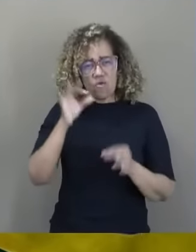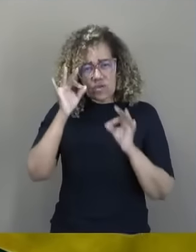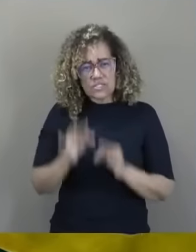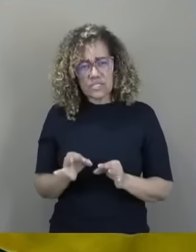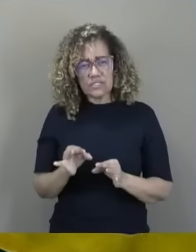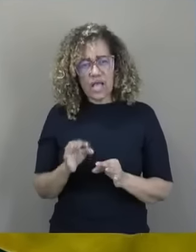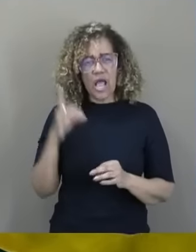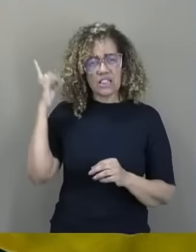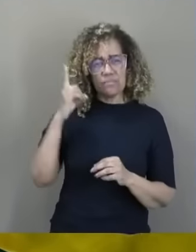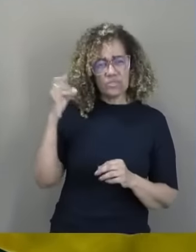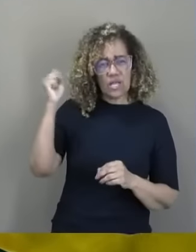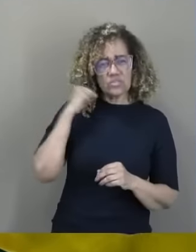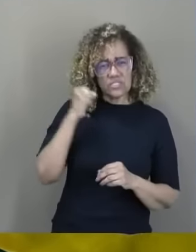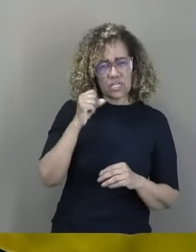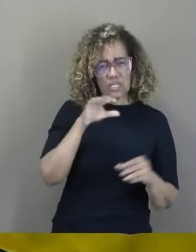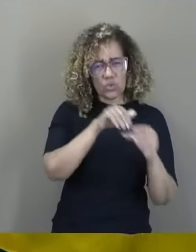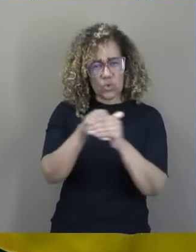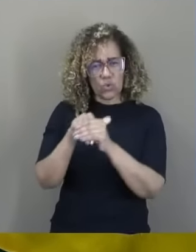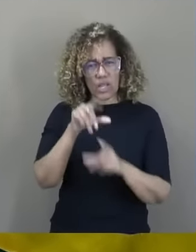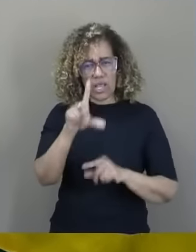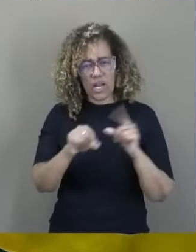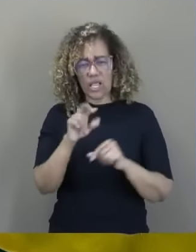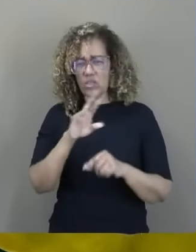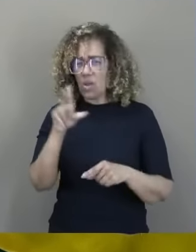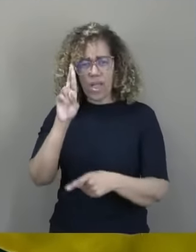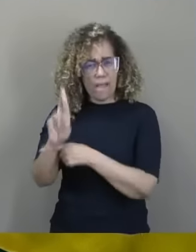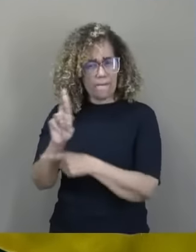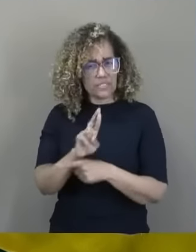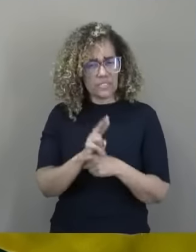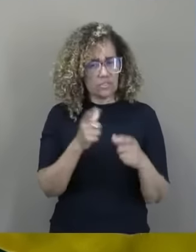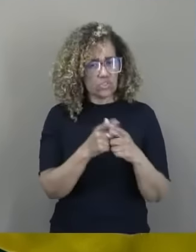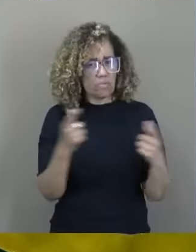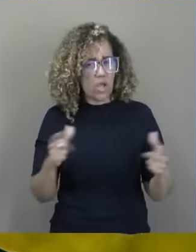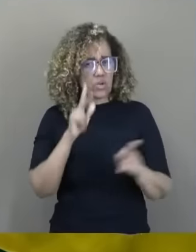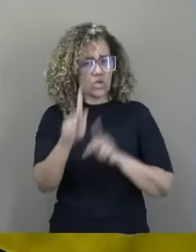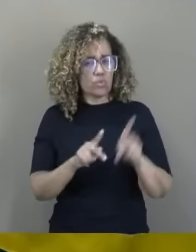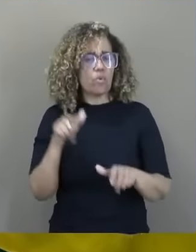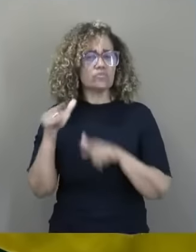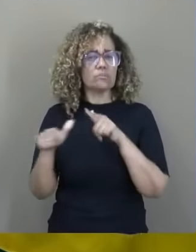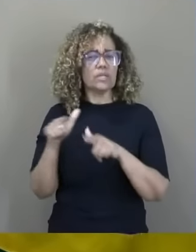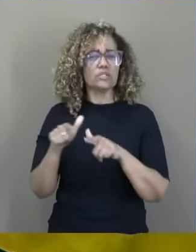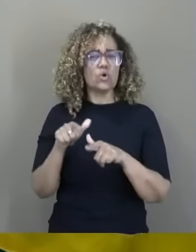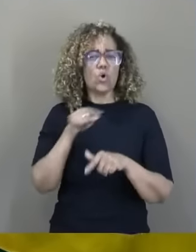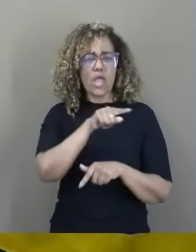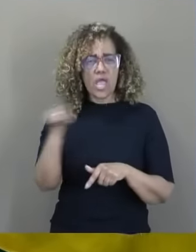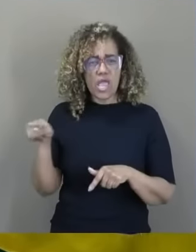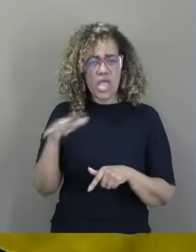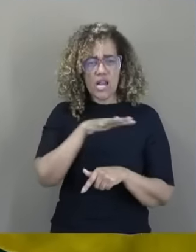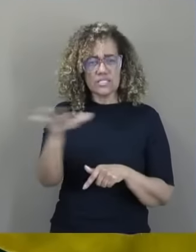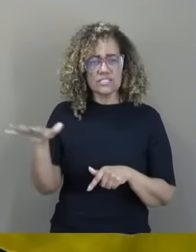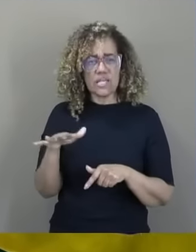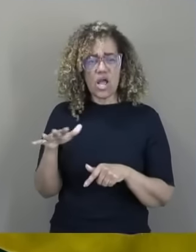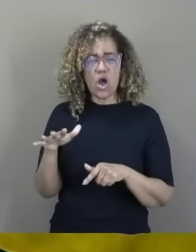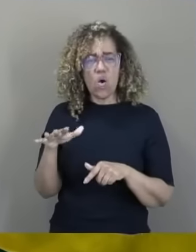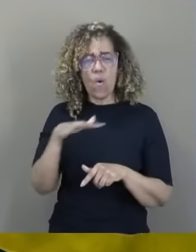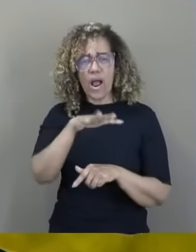deputados e senadores eleitos, eles não são representantes, na sua maioria, do povo trabalhador. Eles são os setores que vêm da classe